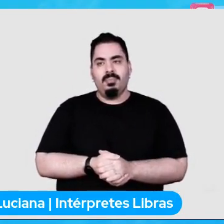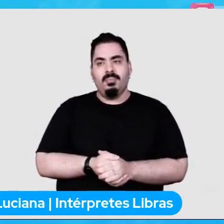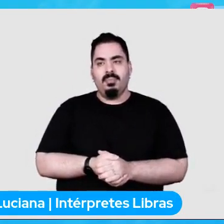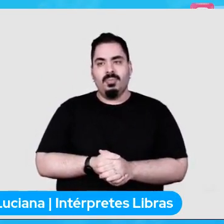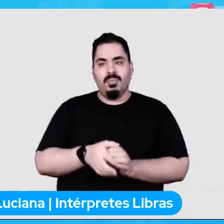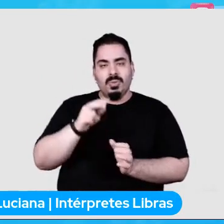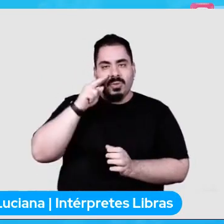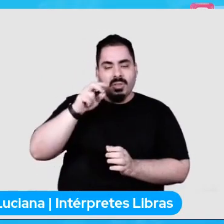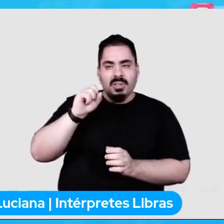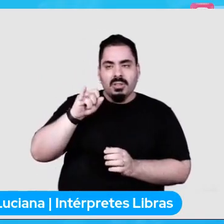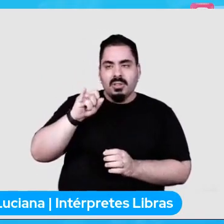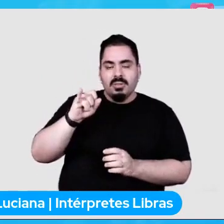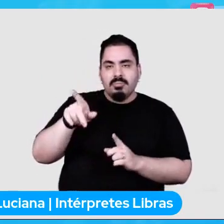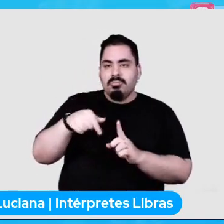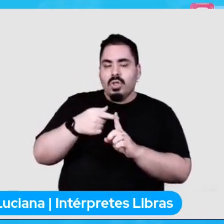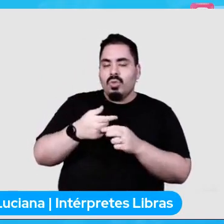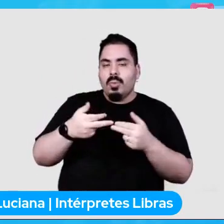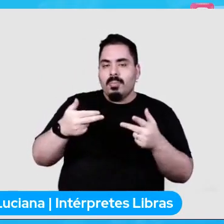alguma pergunta aqui